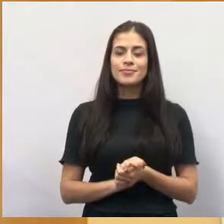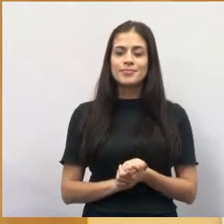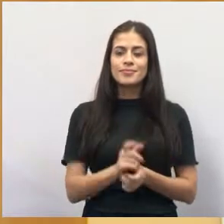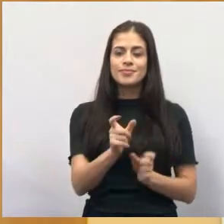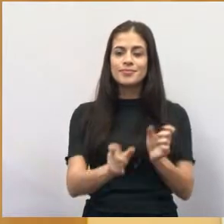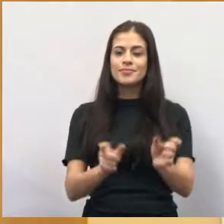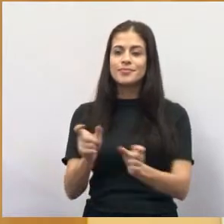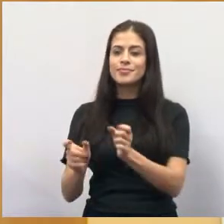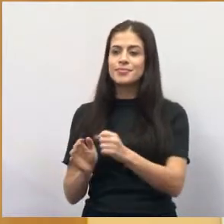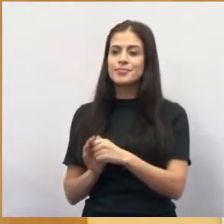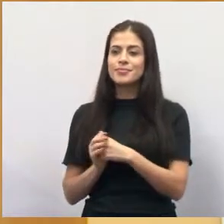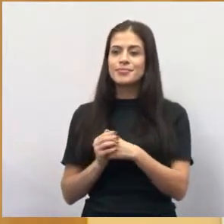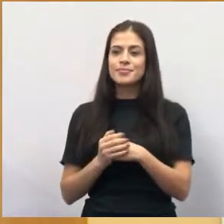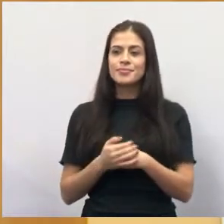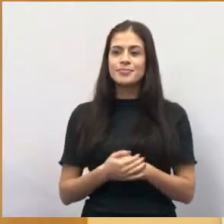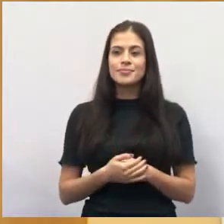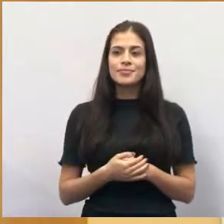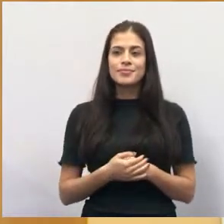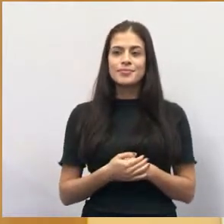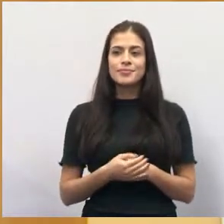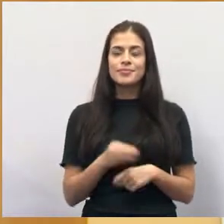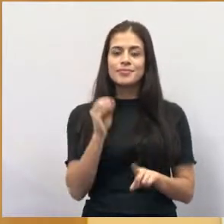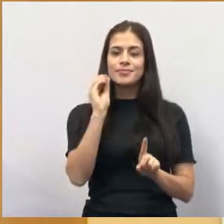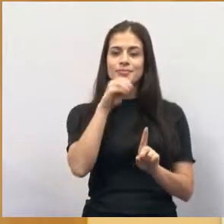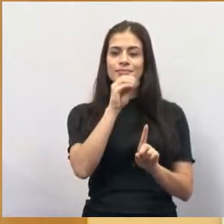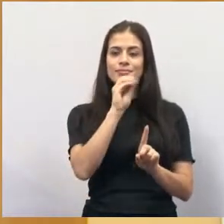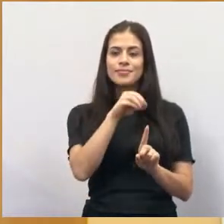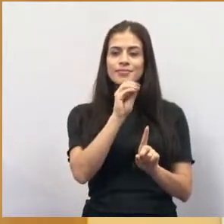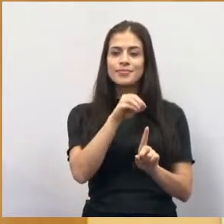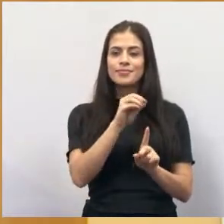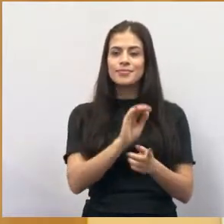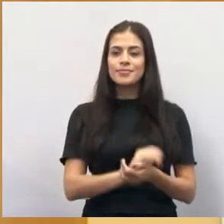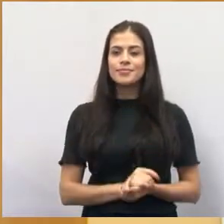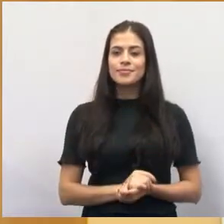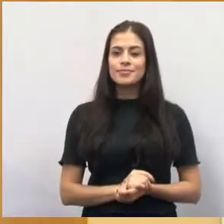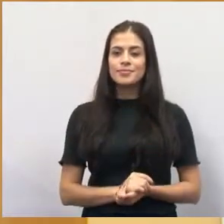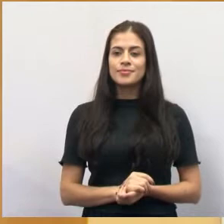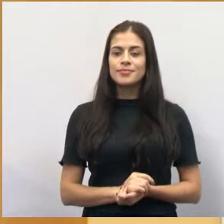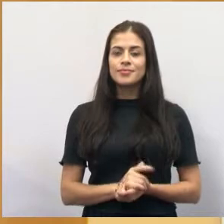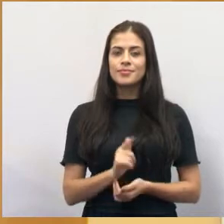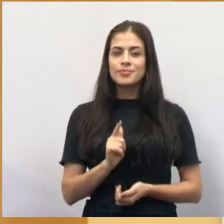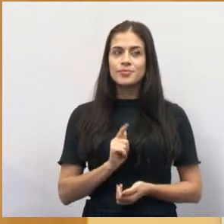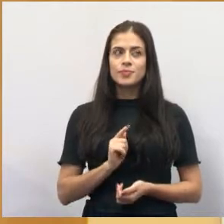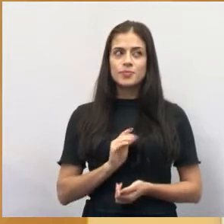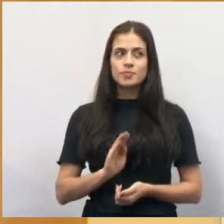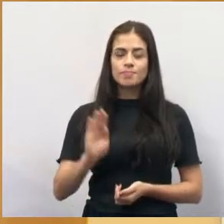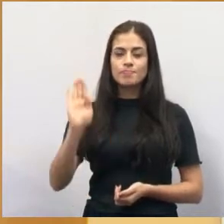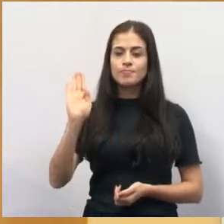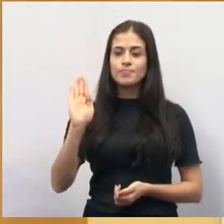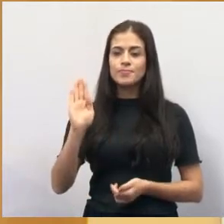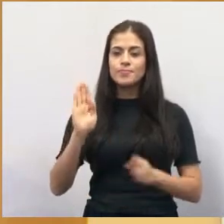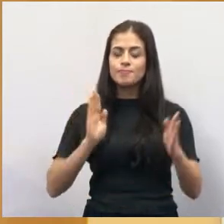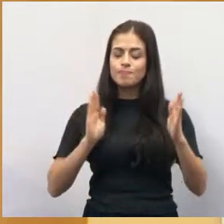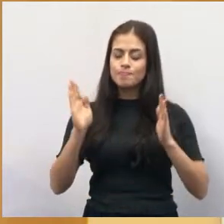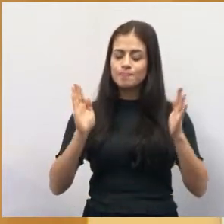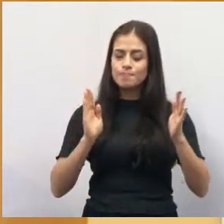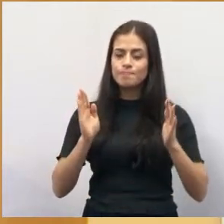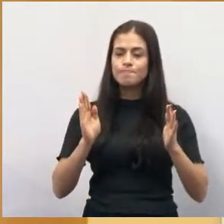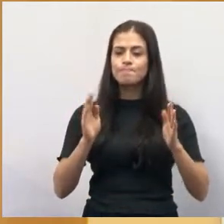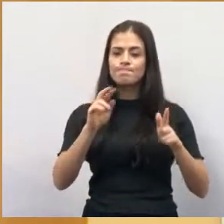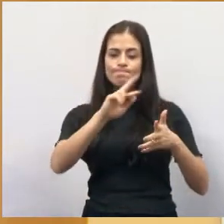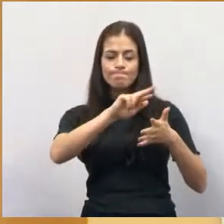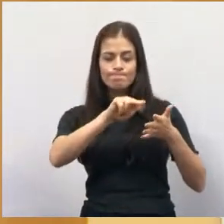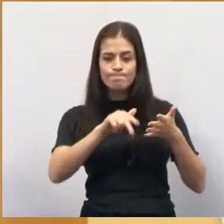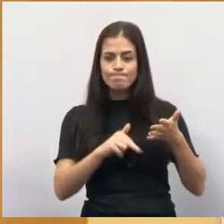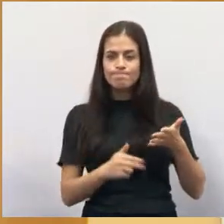os menos favorecidos, ter um mandato com essas características é o que eu mais procuro